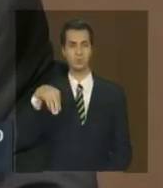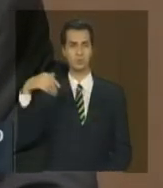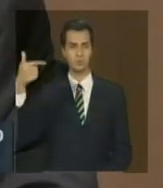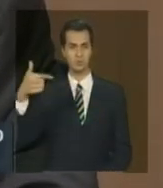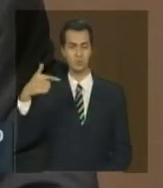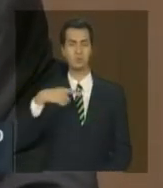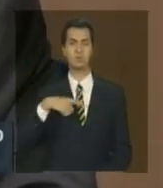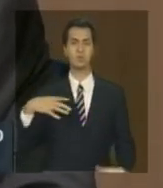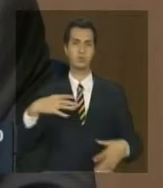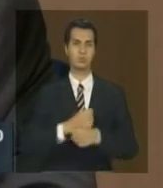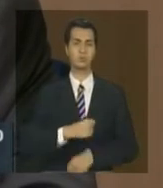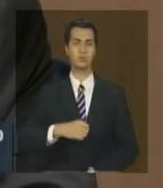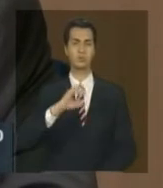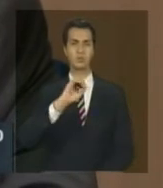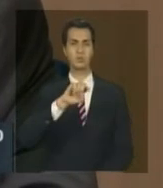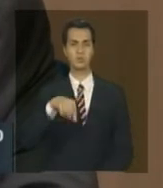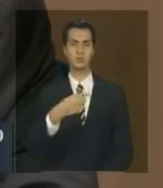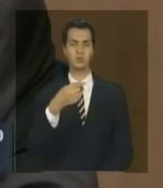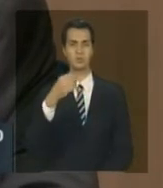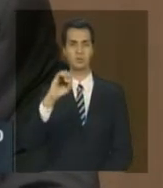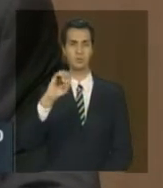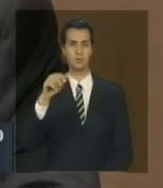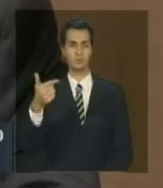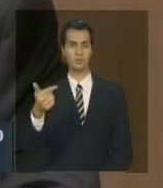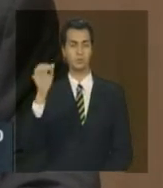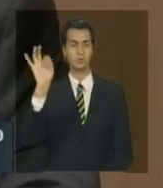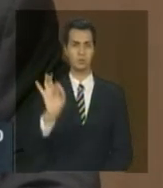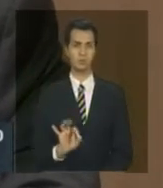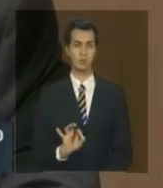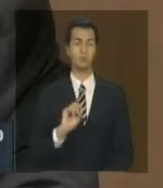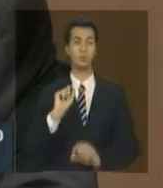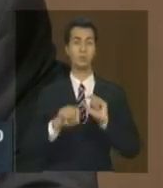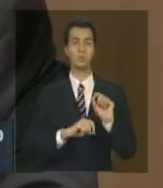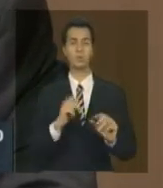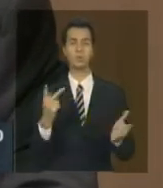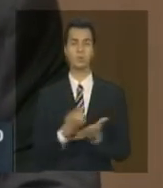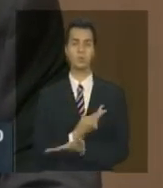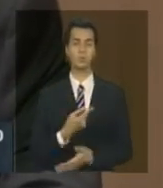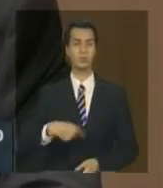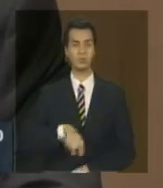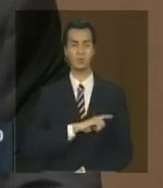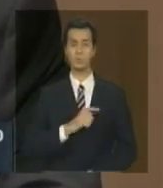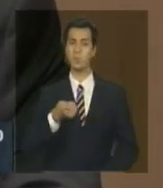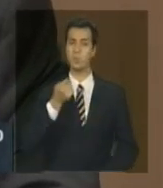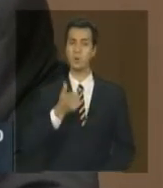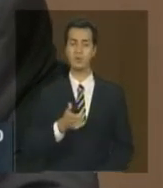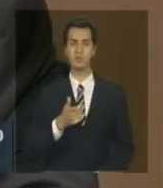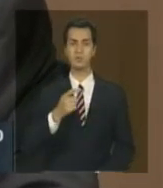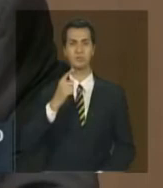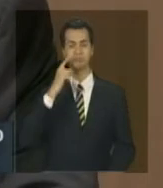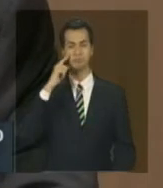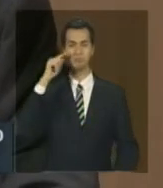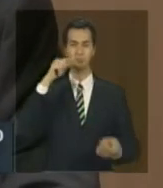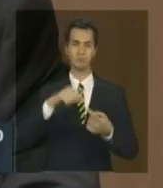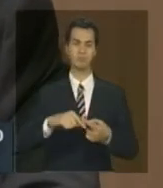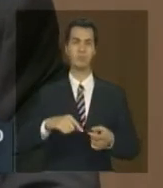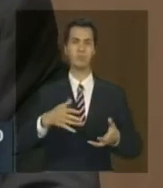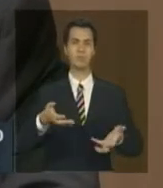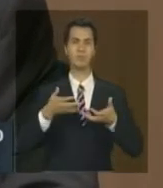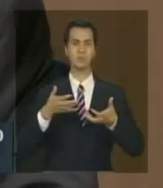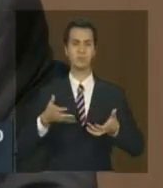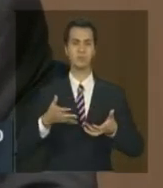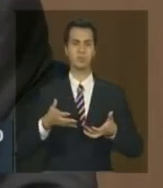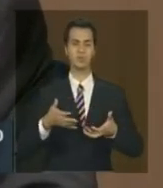0,02% do bioma o que mostra que nós estamos chegando perto daquele alvo almejado por todos de